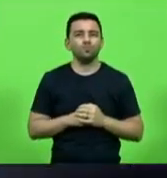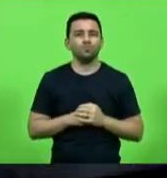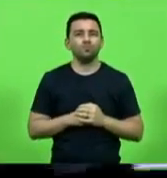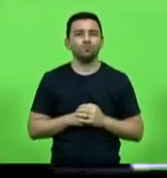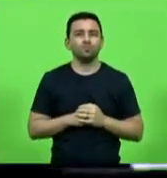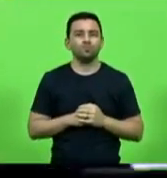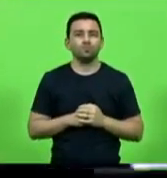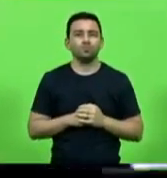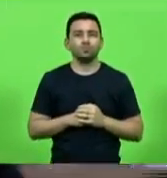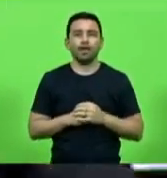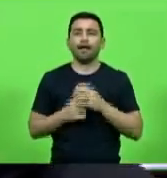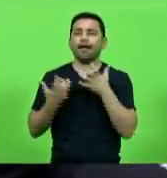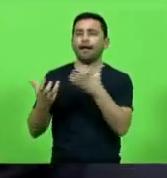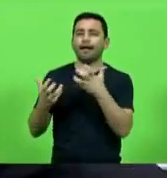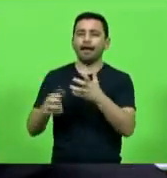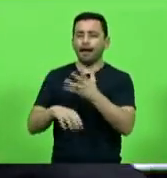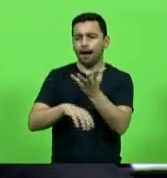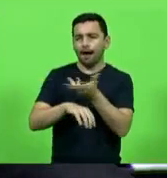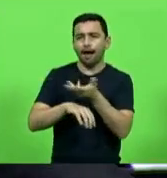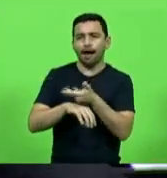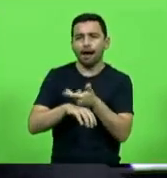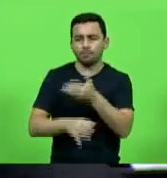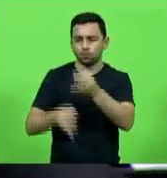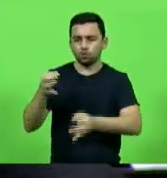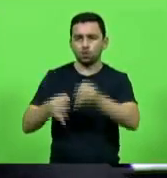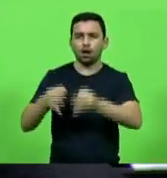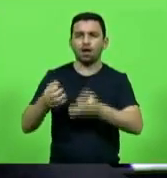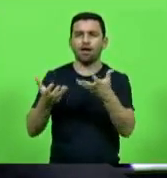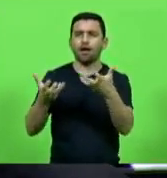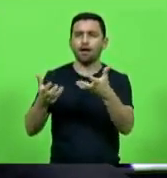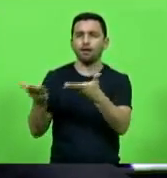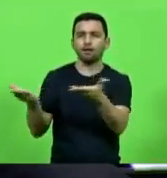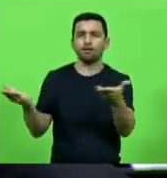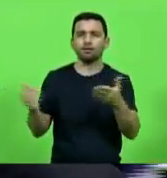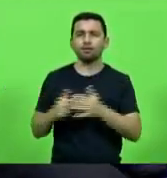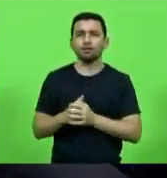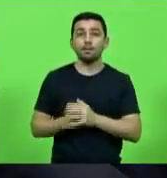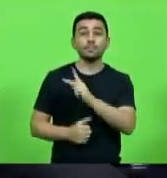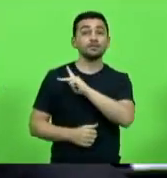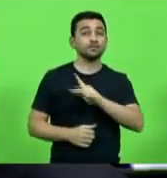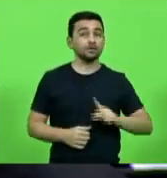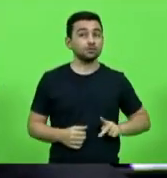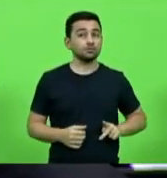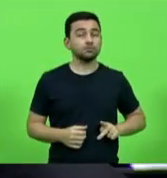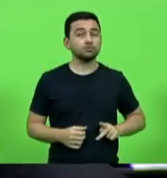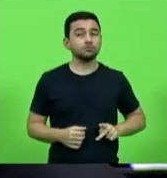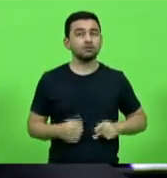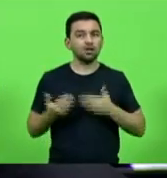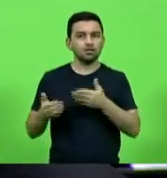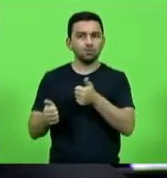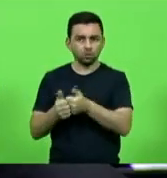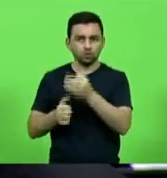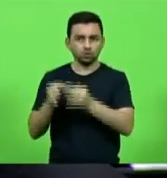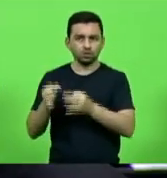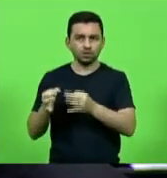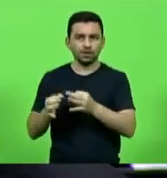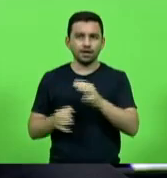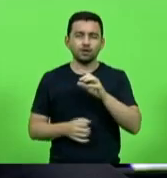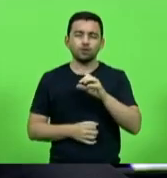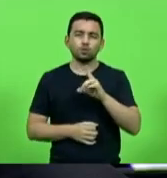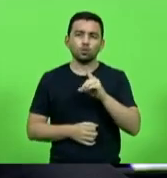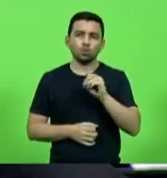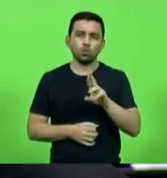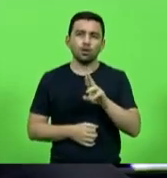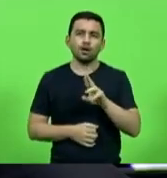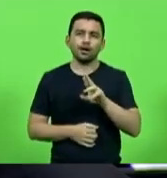tinha pressa de fazer o julgamento presidente do tribunal de justiça doutor ricardo resler